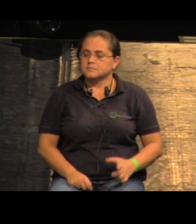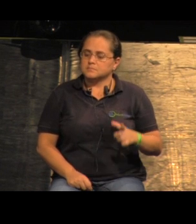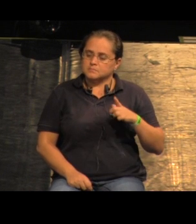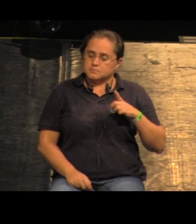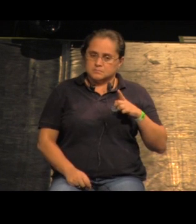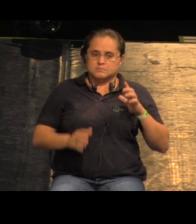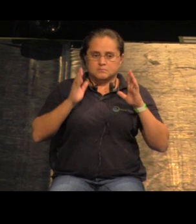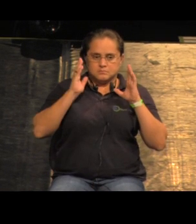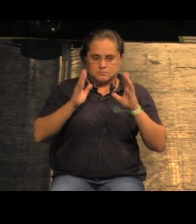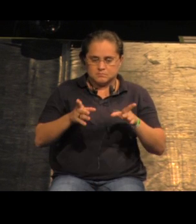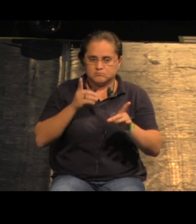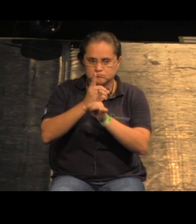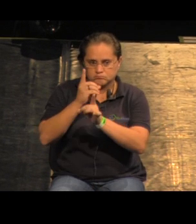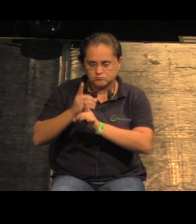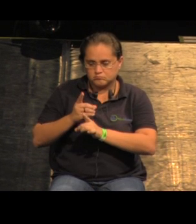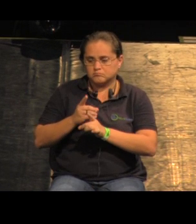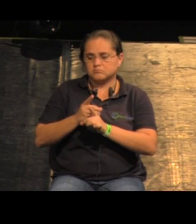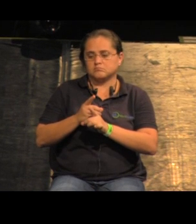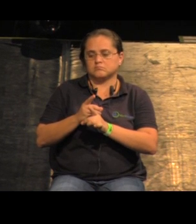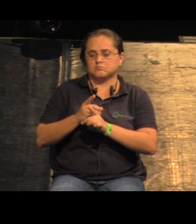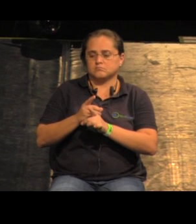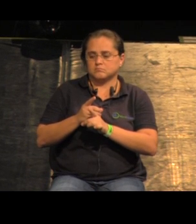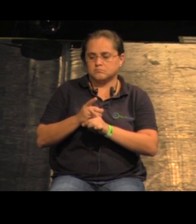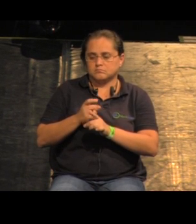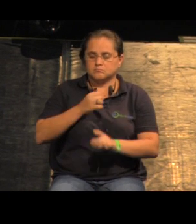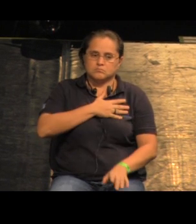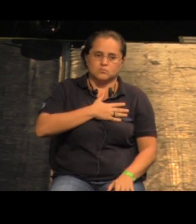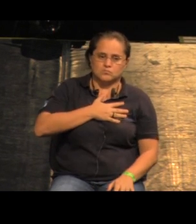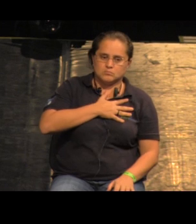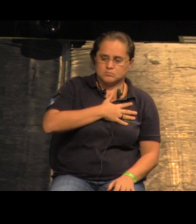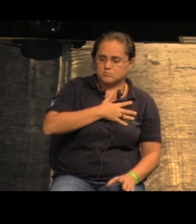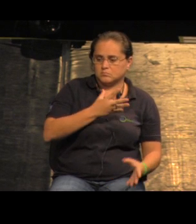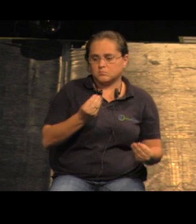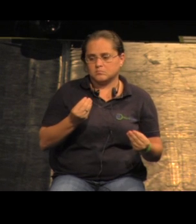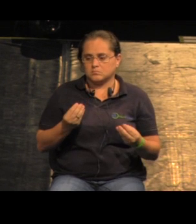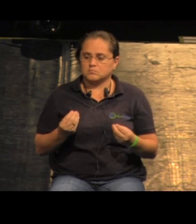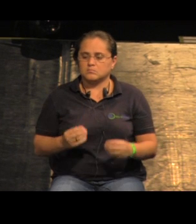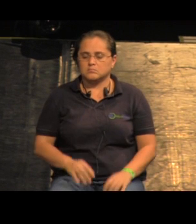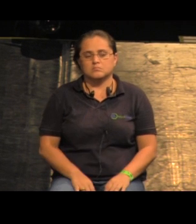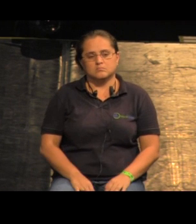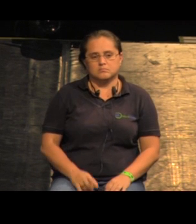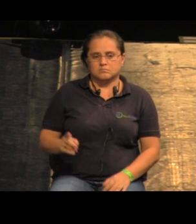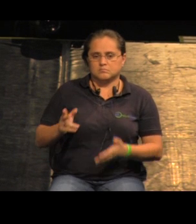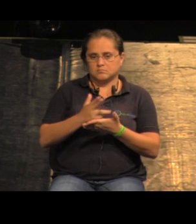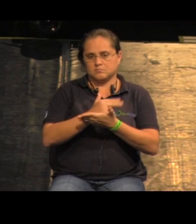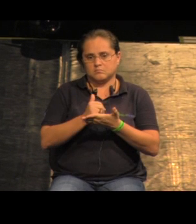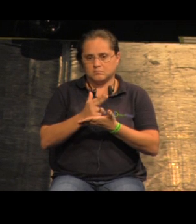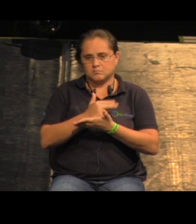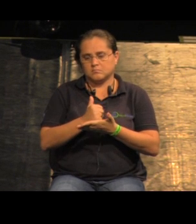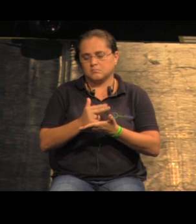acabado de descobrir o SketchUp, eu acho, e aí a gente adorou. A ficava fazendo essas imagenzinhas aí e tal, que não